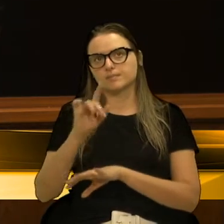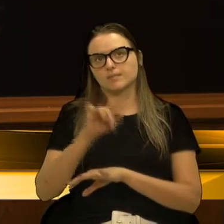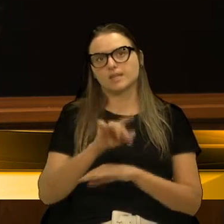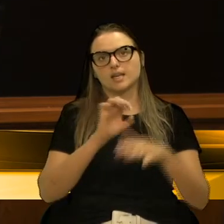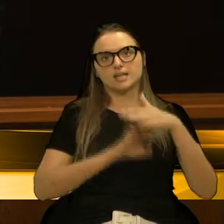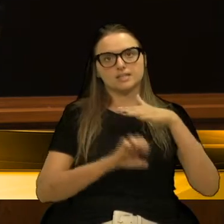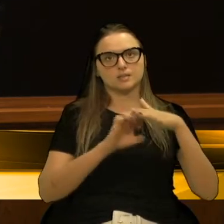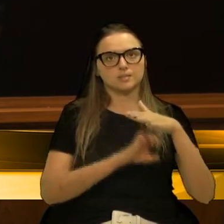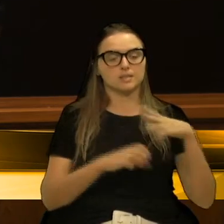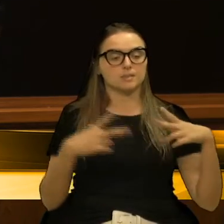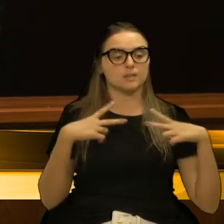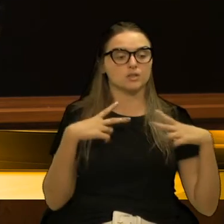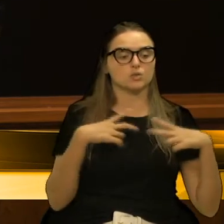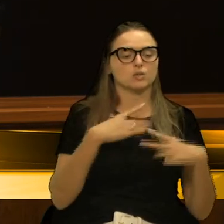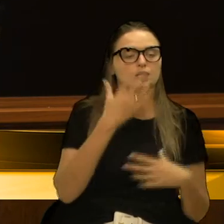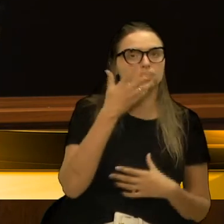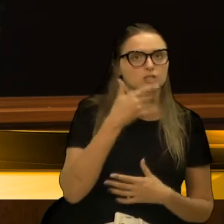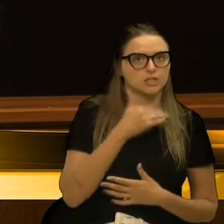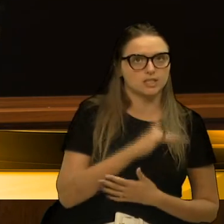dizer, da educação infantil,